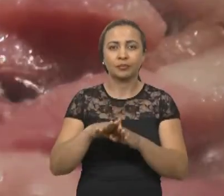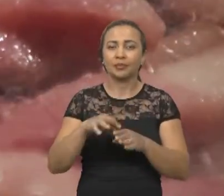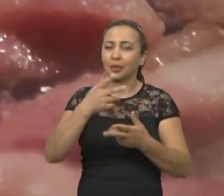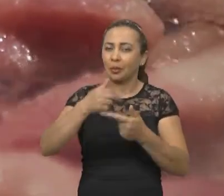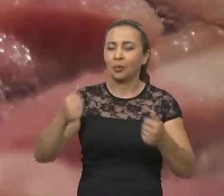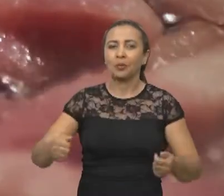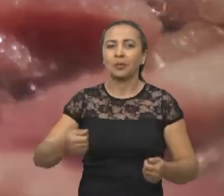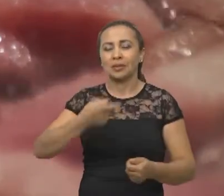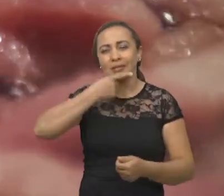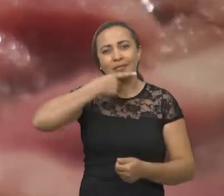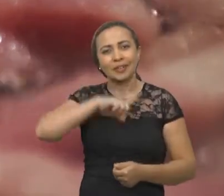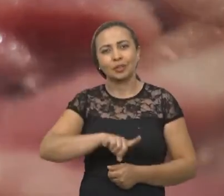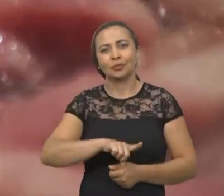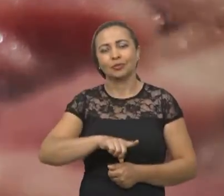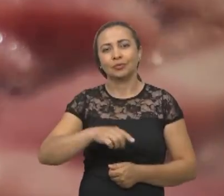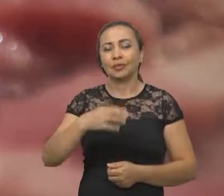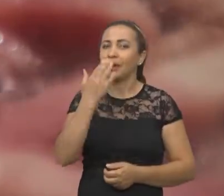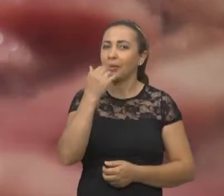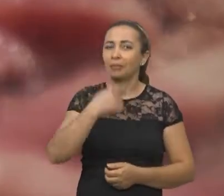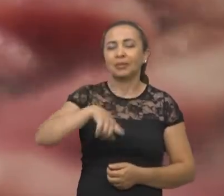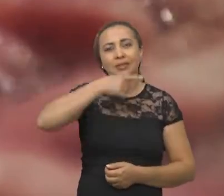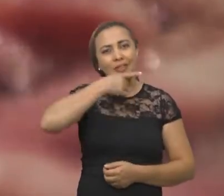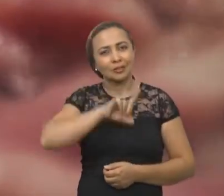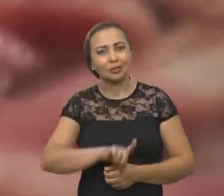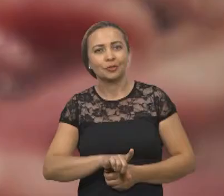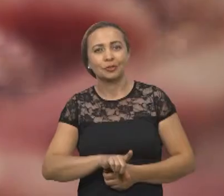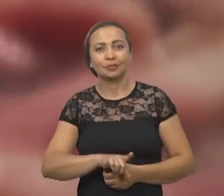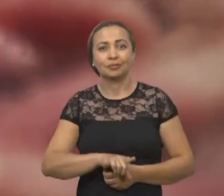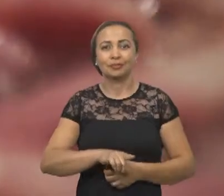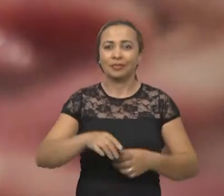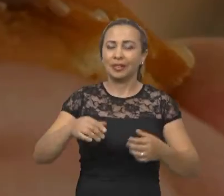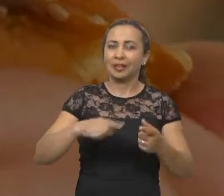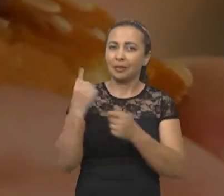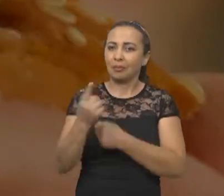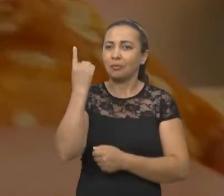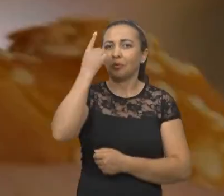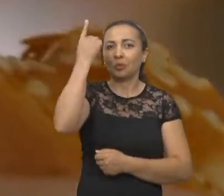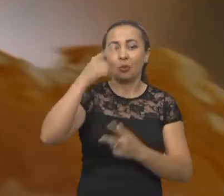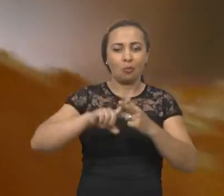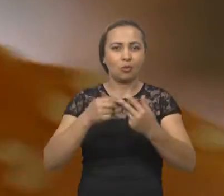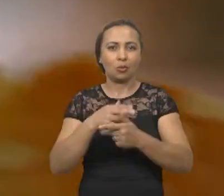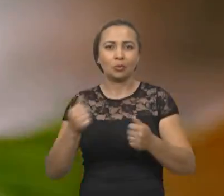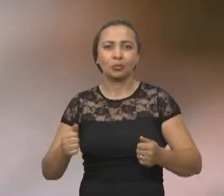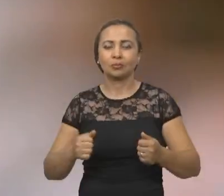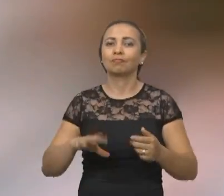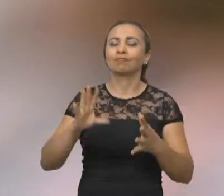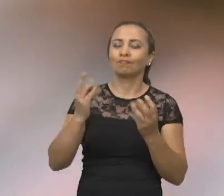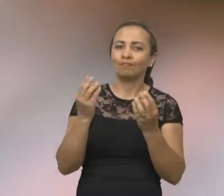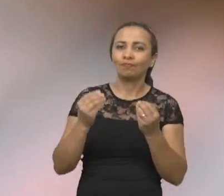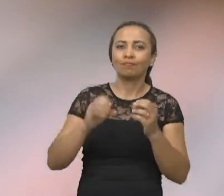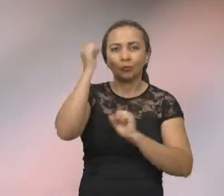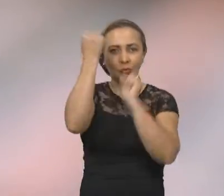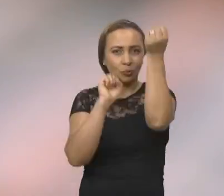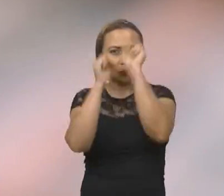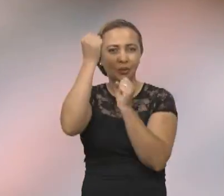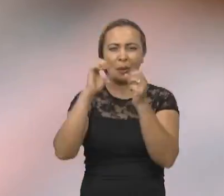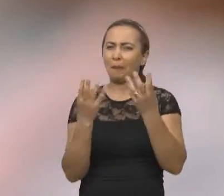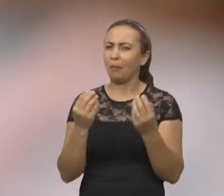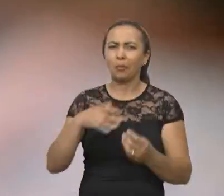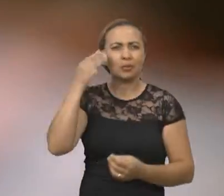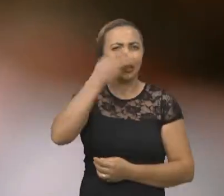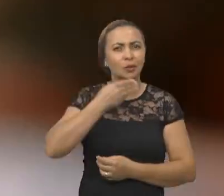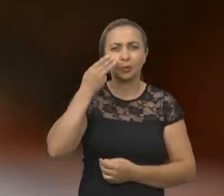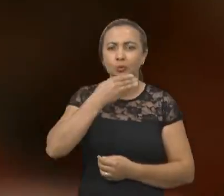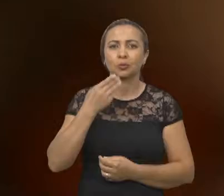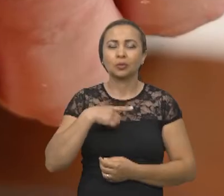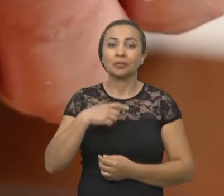negativos, aumento de hábitos negativos, hábitos alimentares negativos, com aumento de produtos ultraprocessados, produtos açucarados,